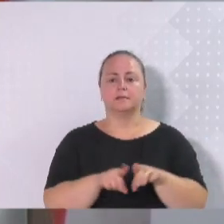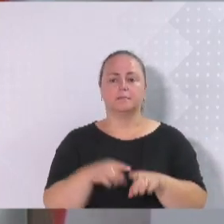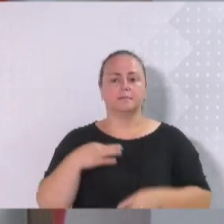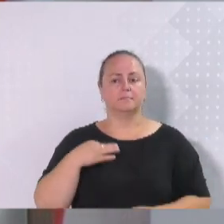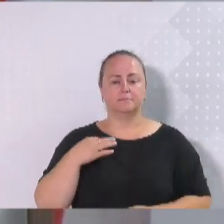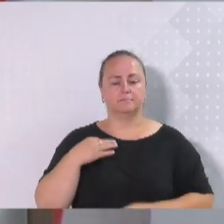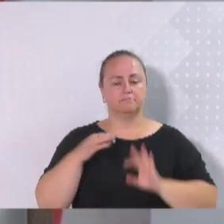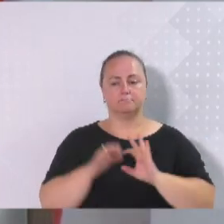construção. Muito obrigada.